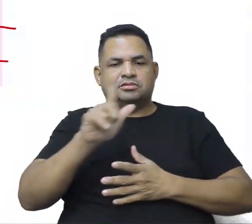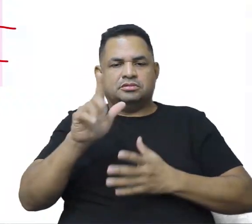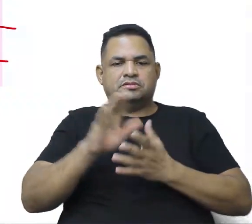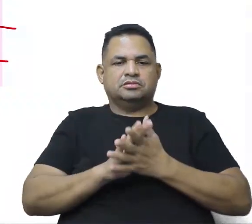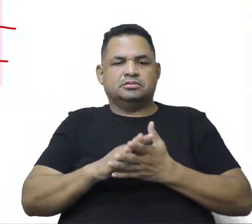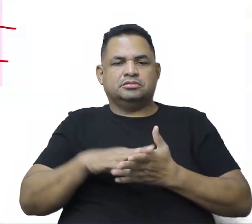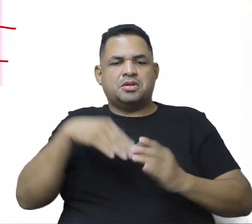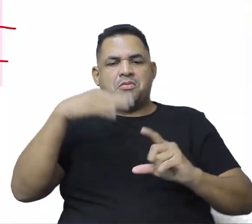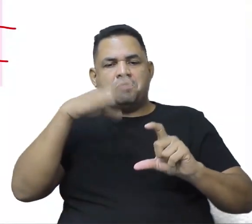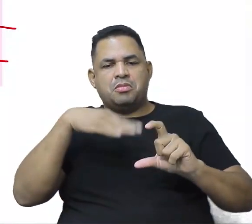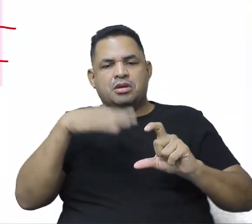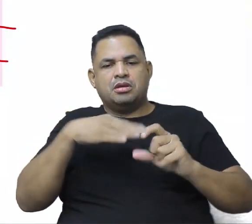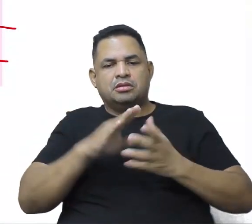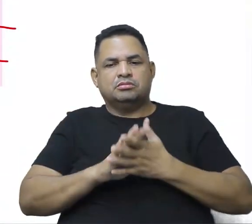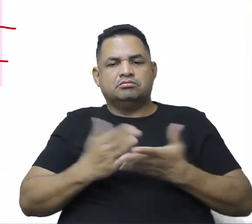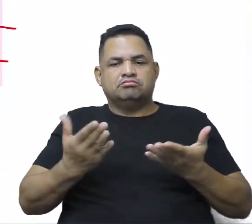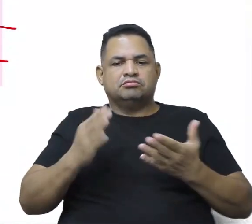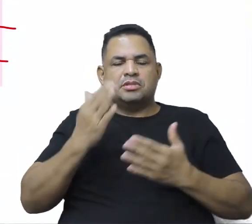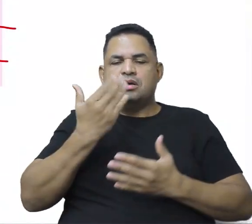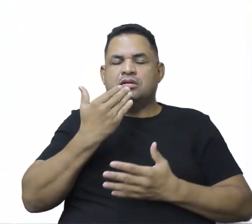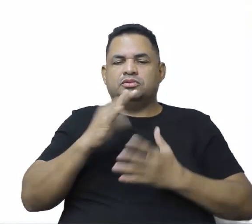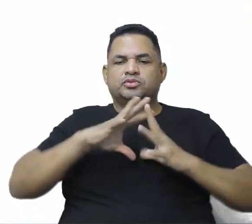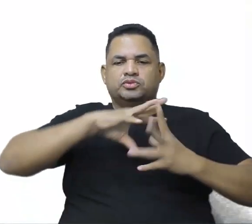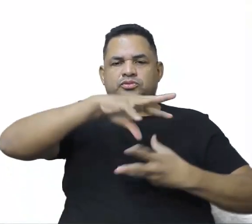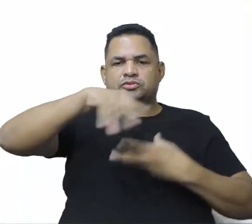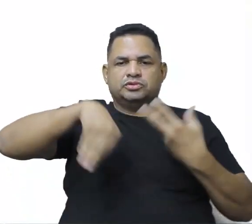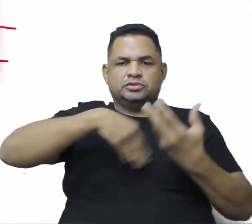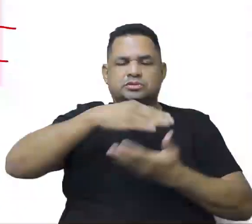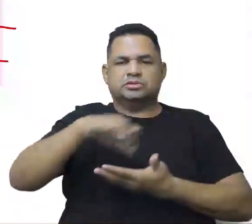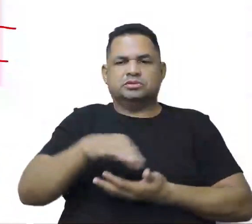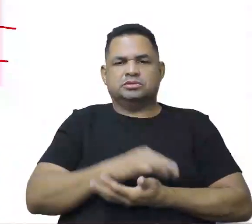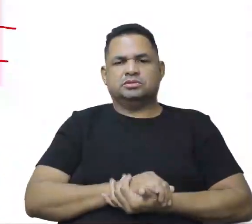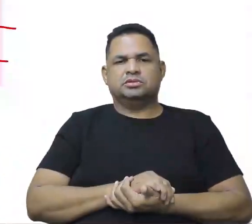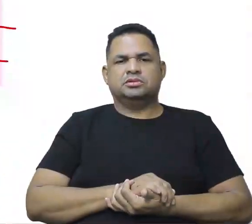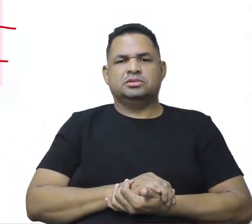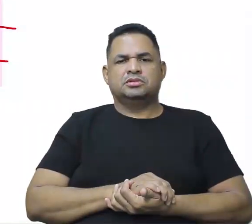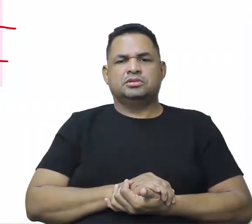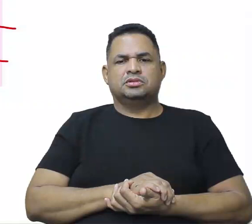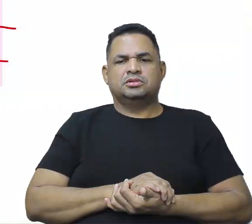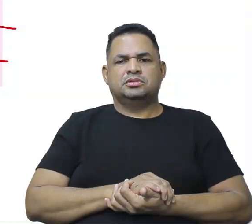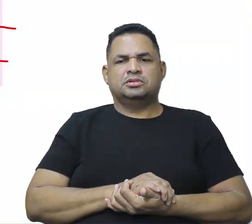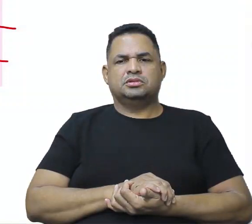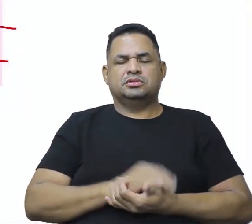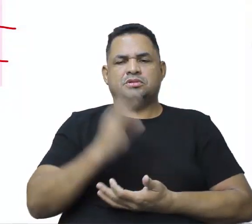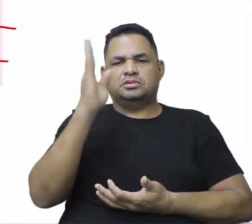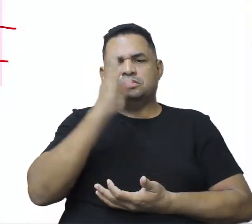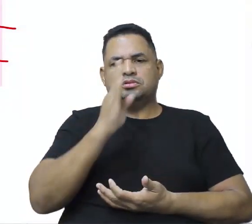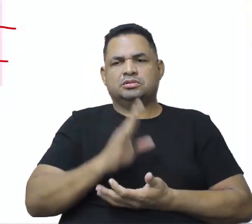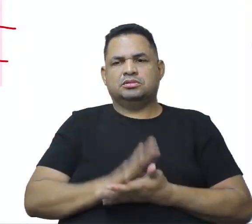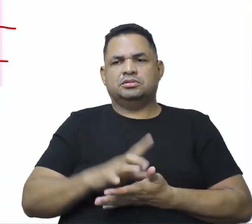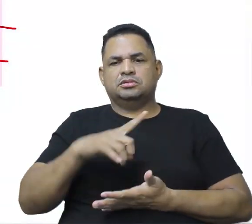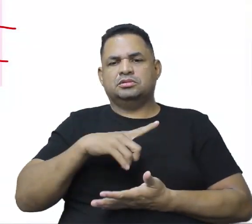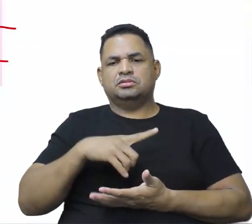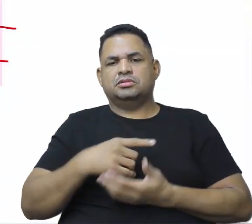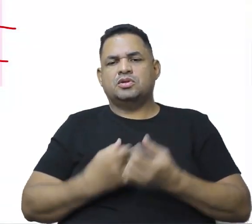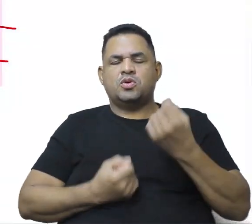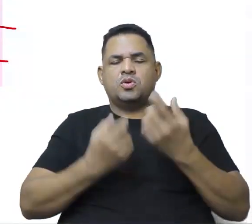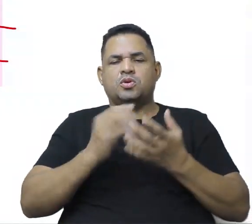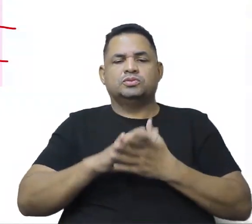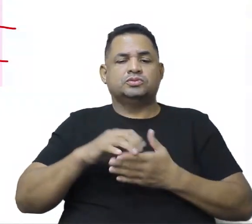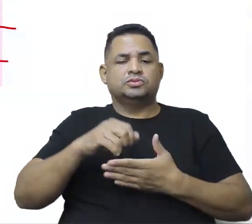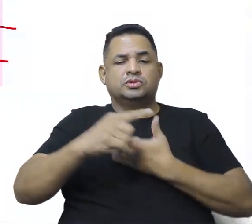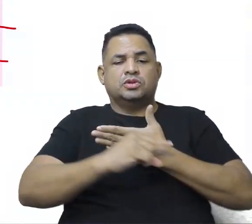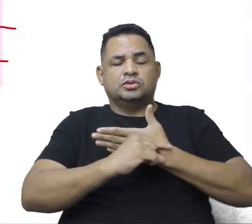superstição, alimentação, tudo isso envolve, né? E no Brasil, a gente teve alguns autores, né? Que